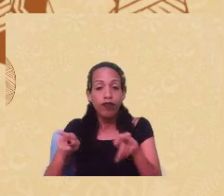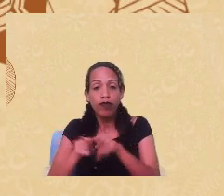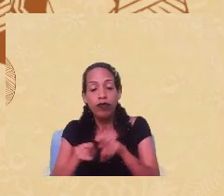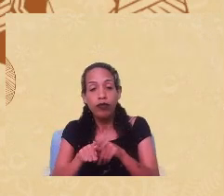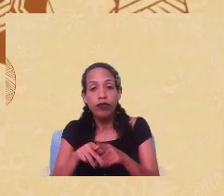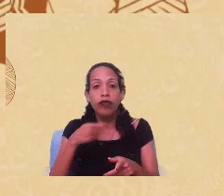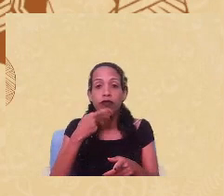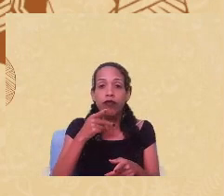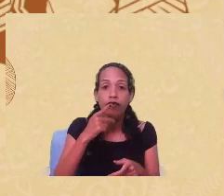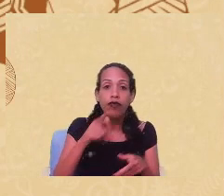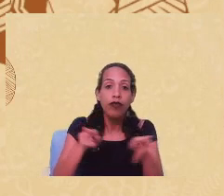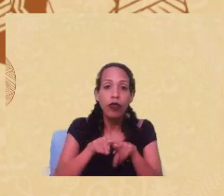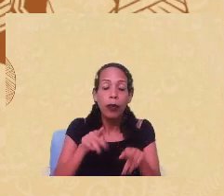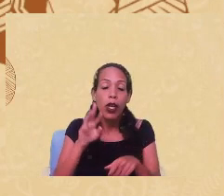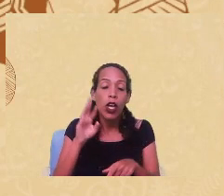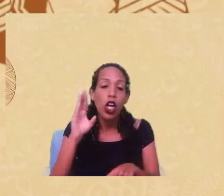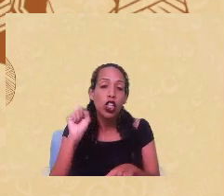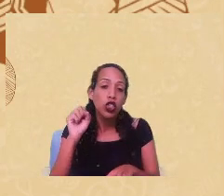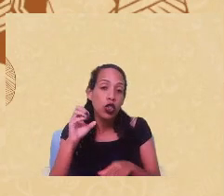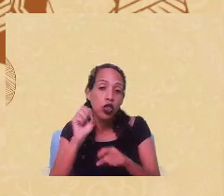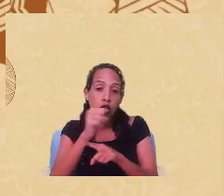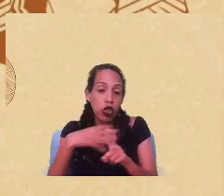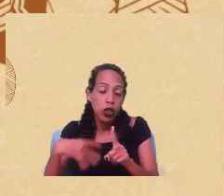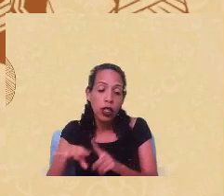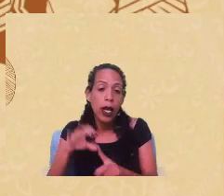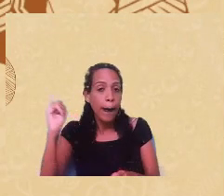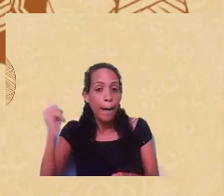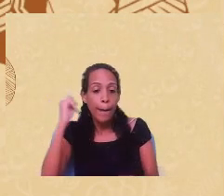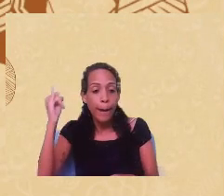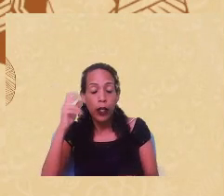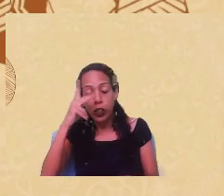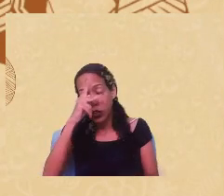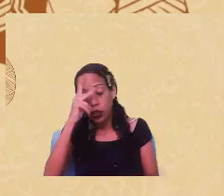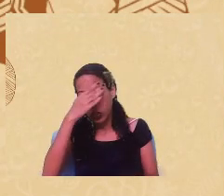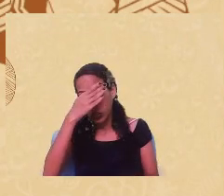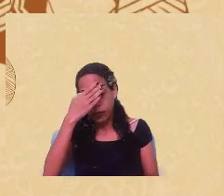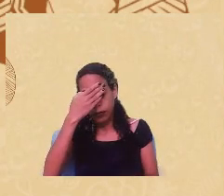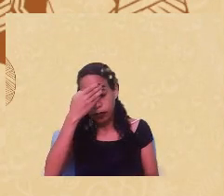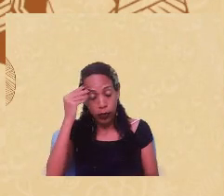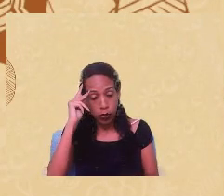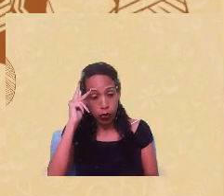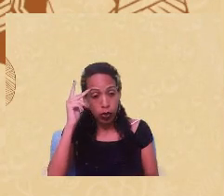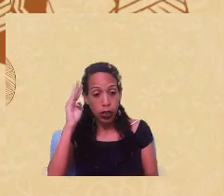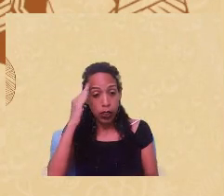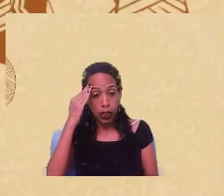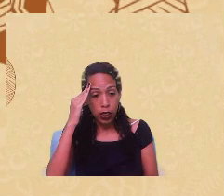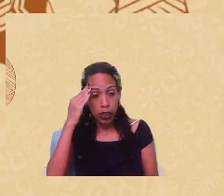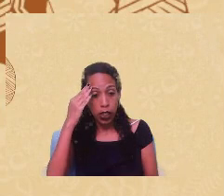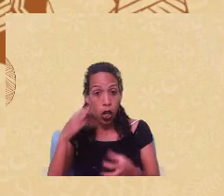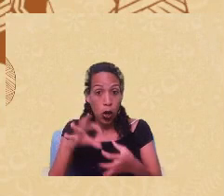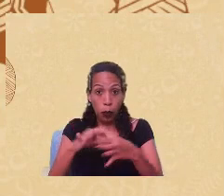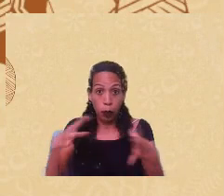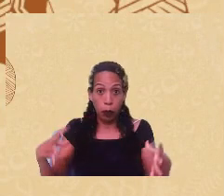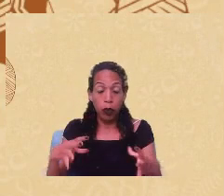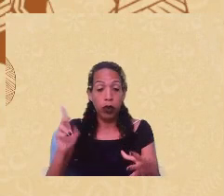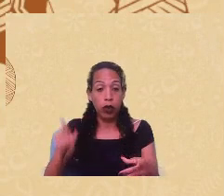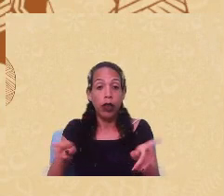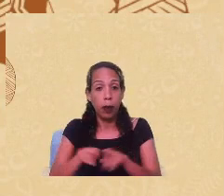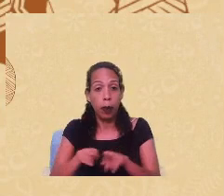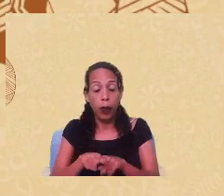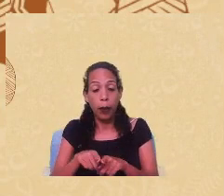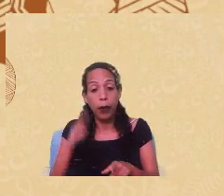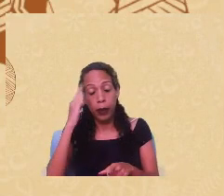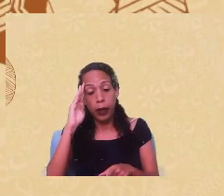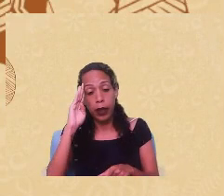relações sociais, né, assim. Então, é importante que a gente entenda o sujeito nessa perspectiva complexa para a gente também entender que essa